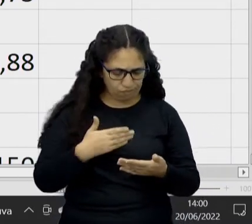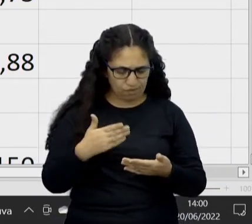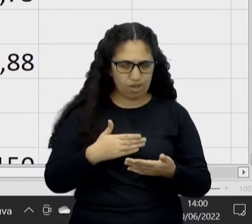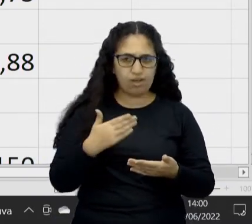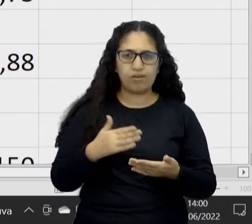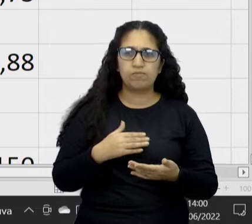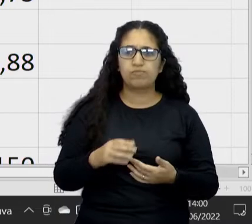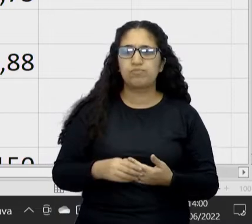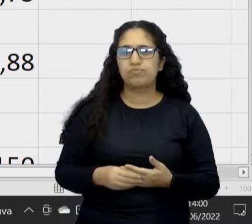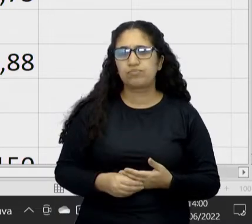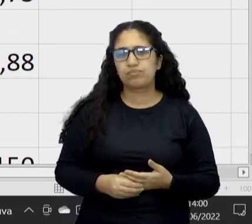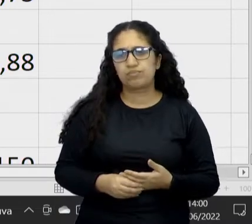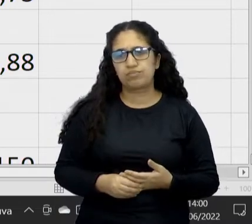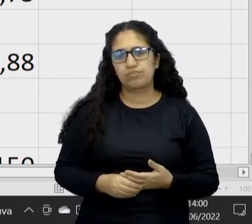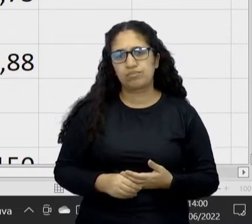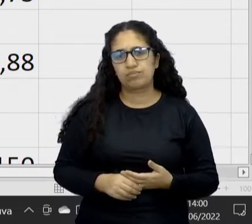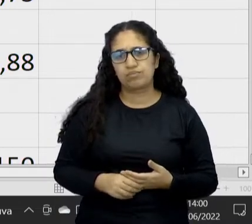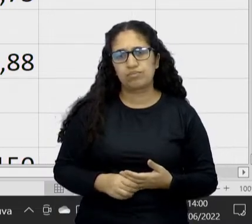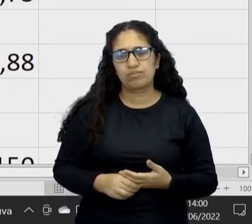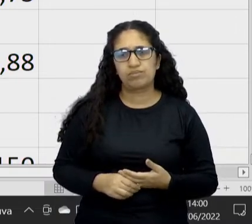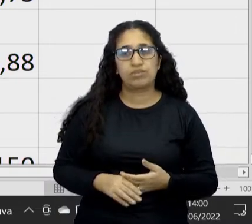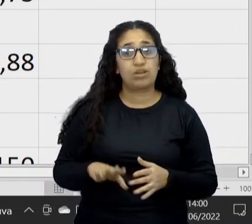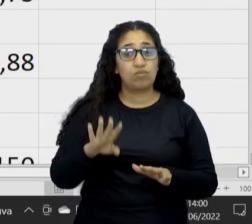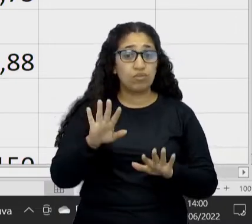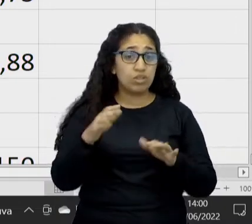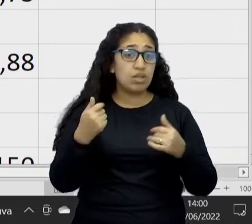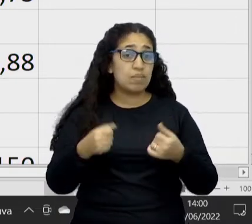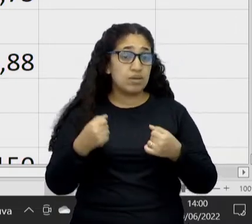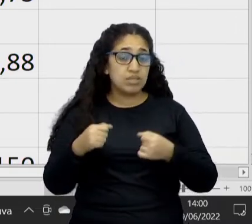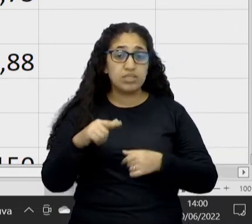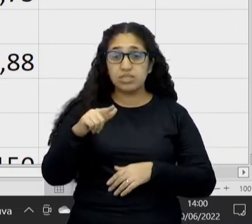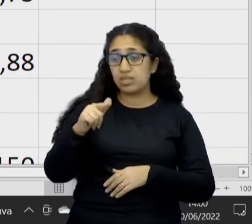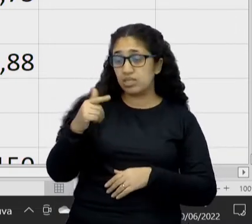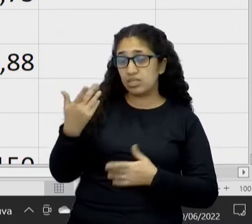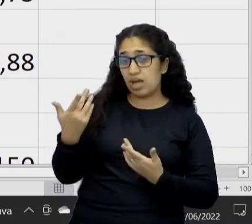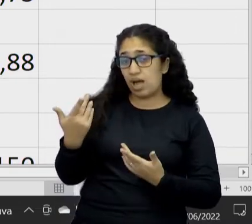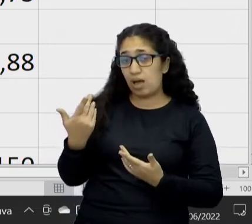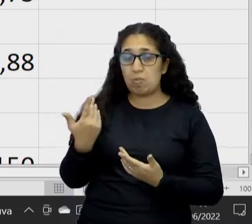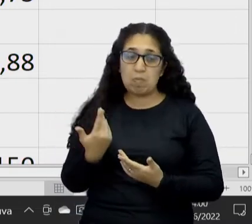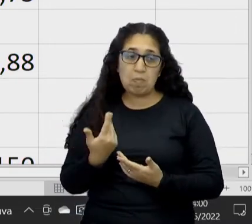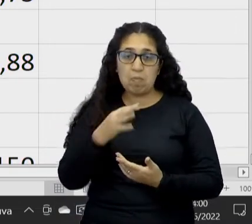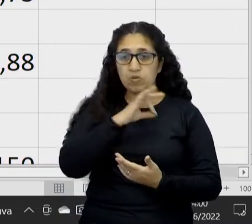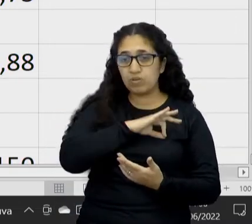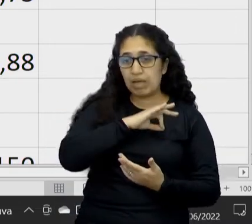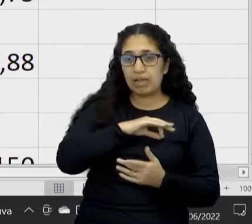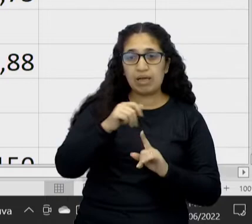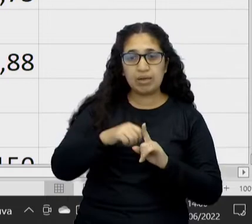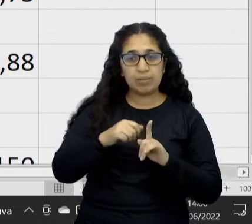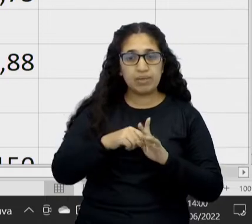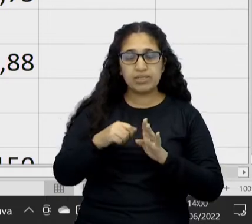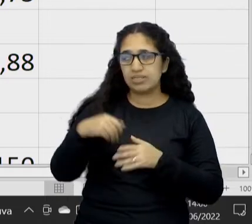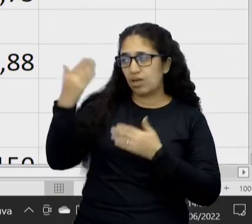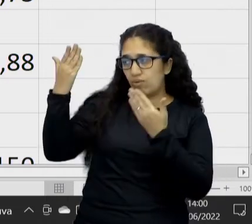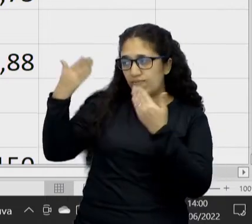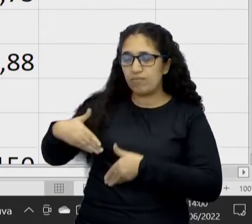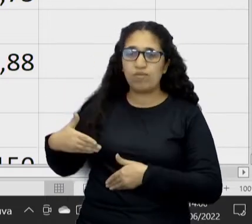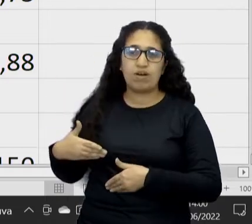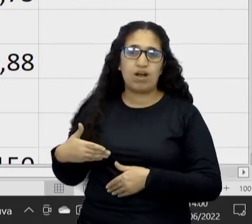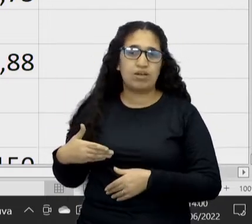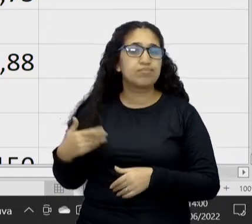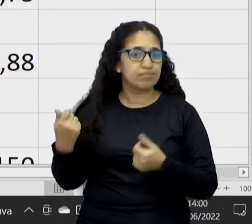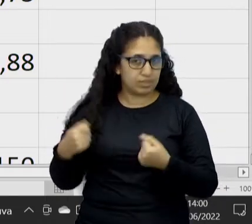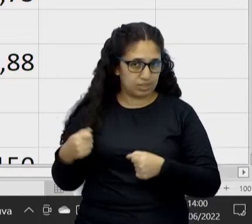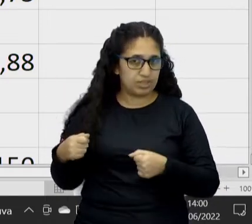.585. Porque também você precisa comprovar, né? A renda mensal. Lá que você tem para